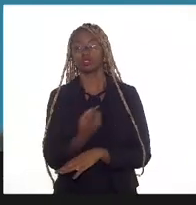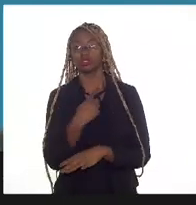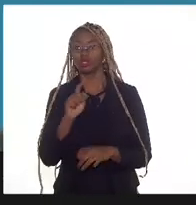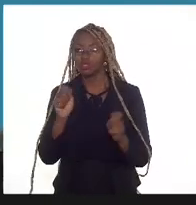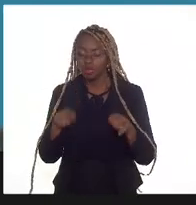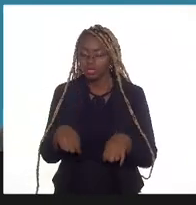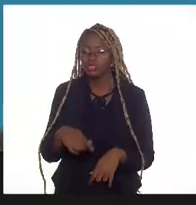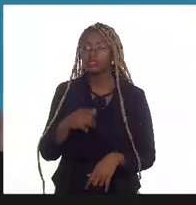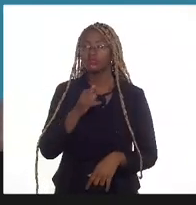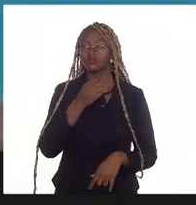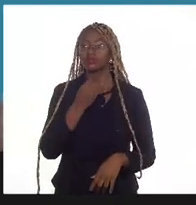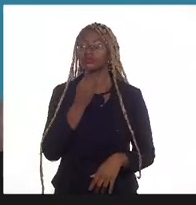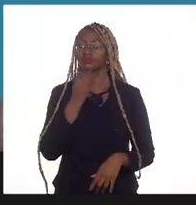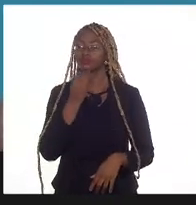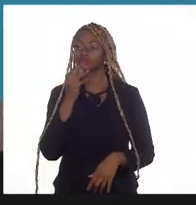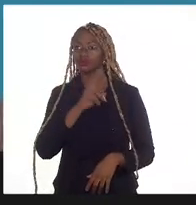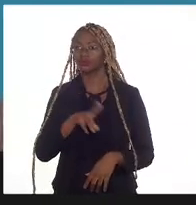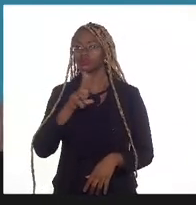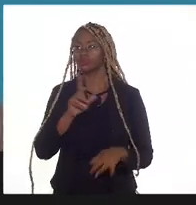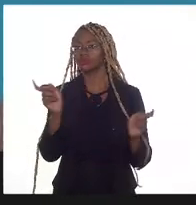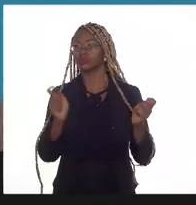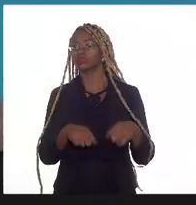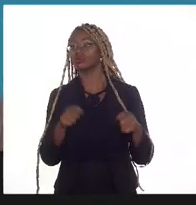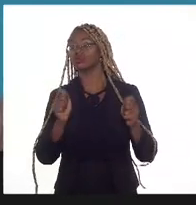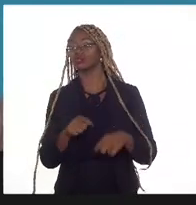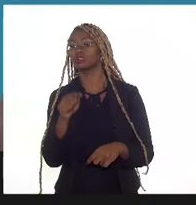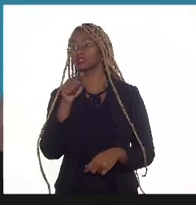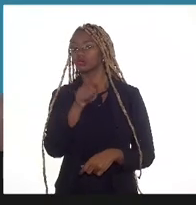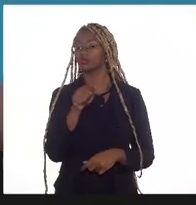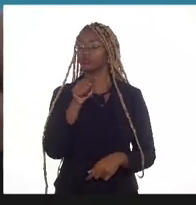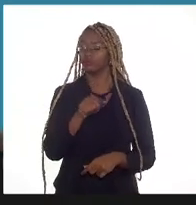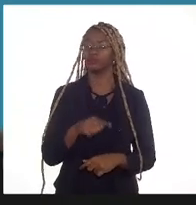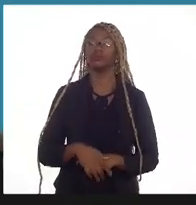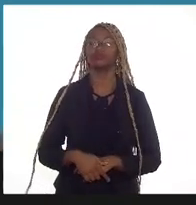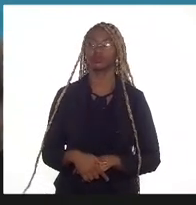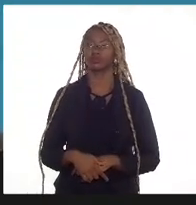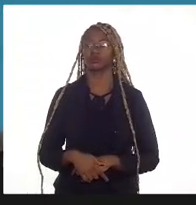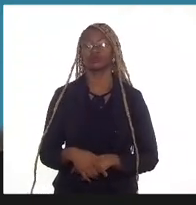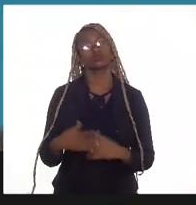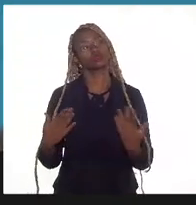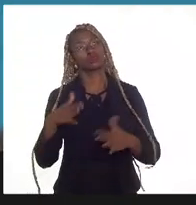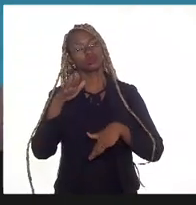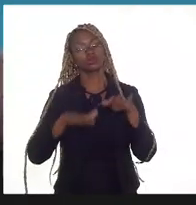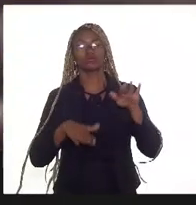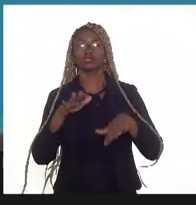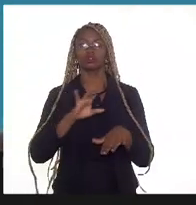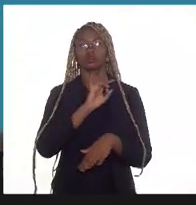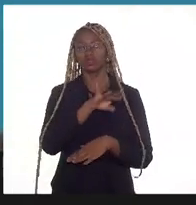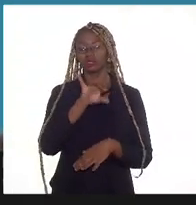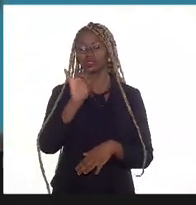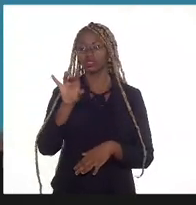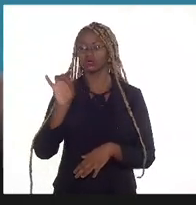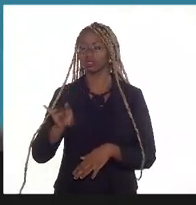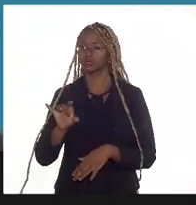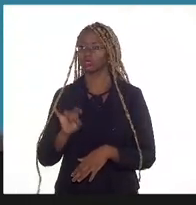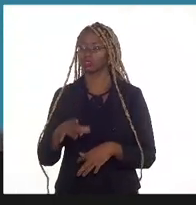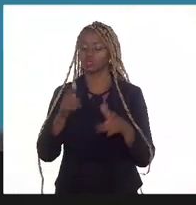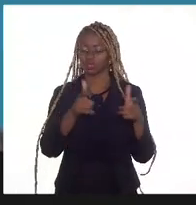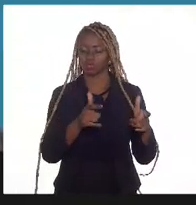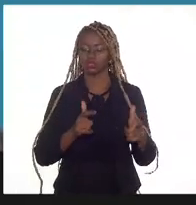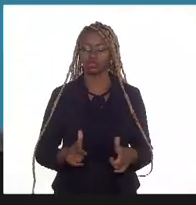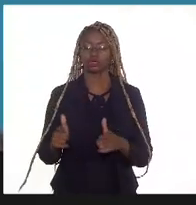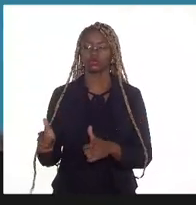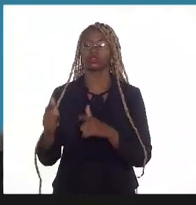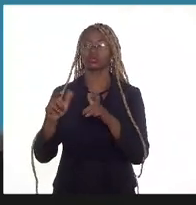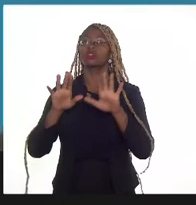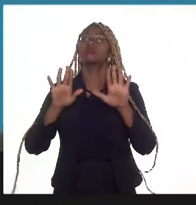usar um pouco dessa capacidade dos campos que vão depletar, isso vai depender caso a caso de localização, mas